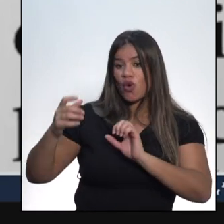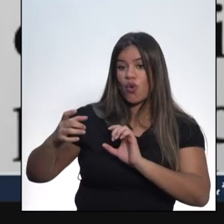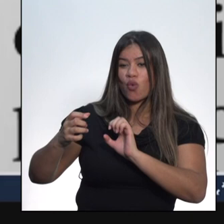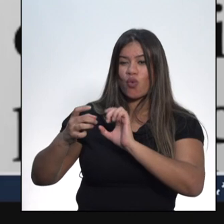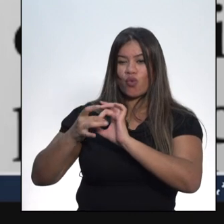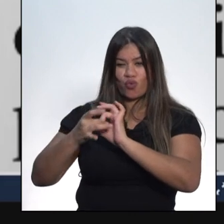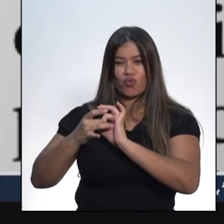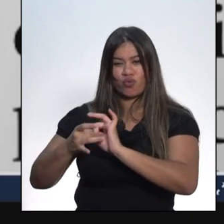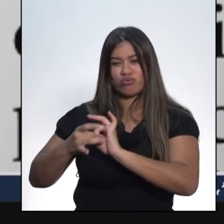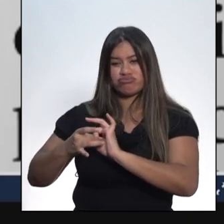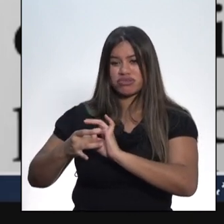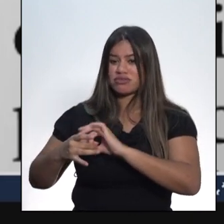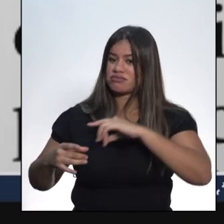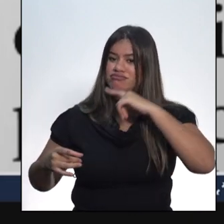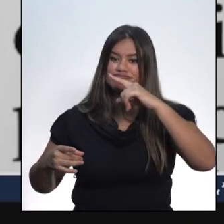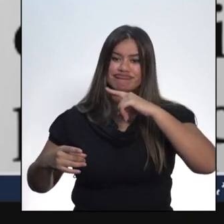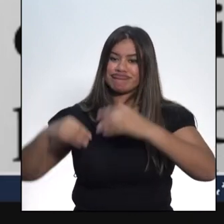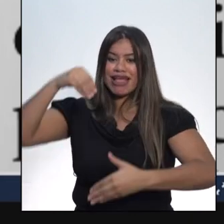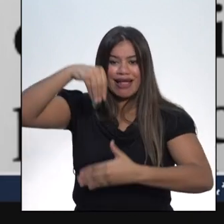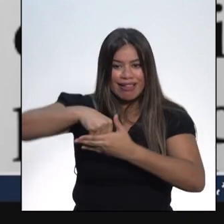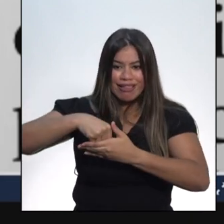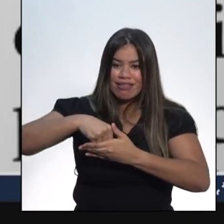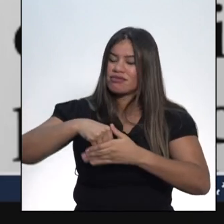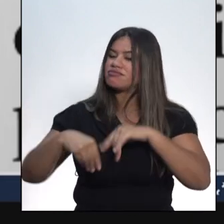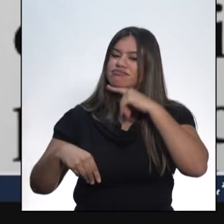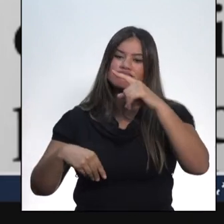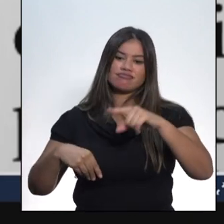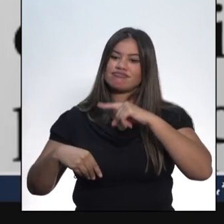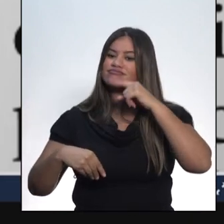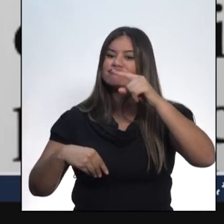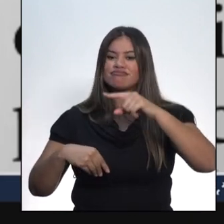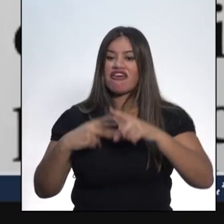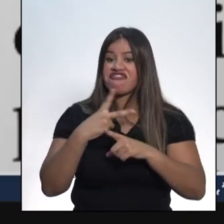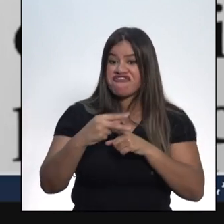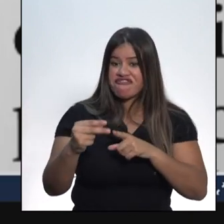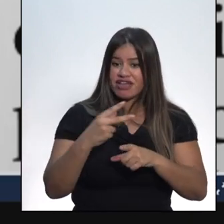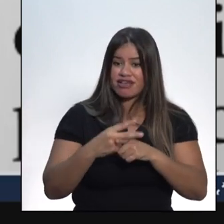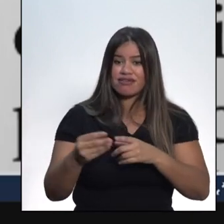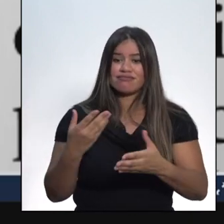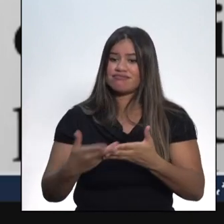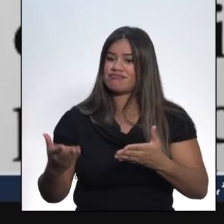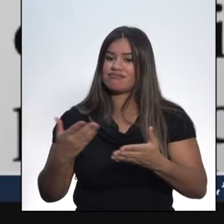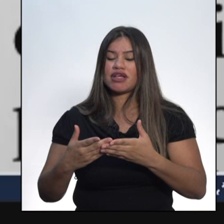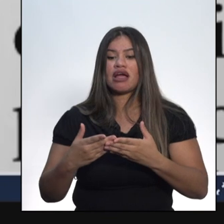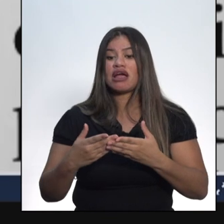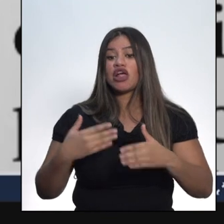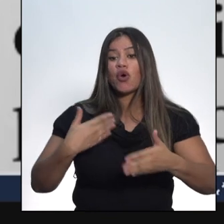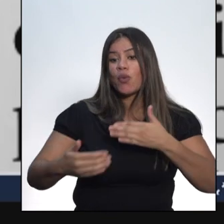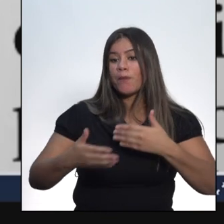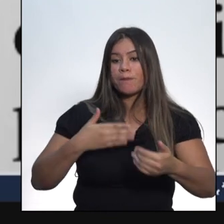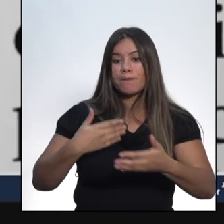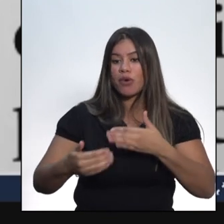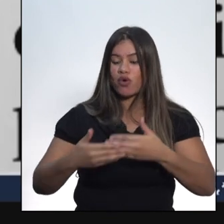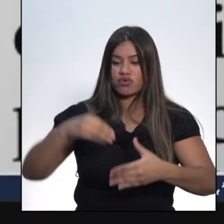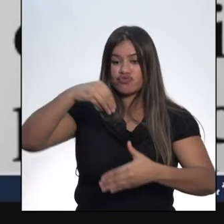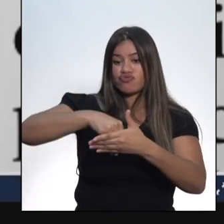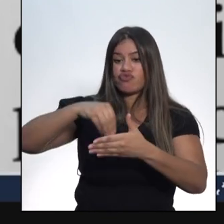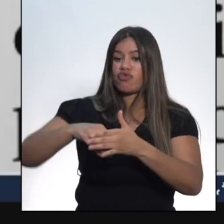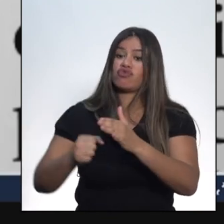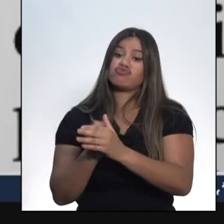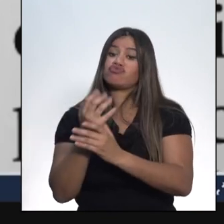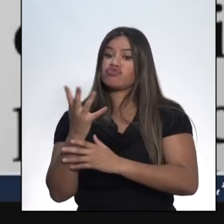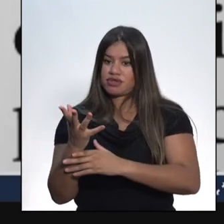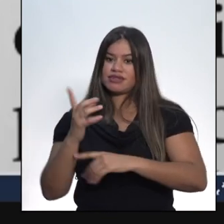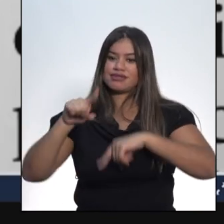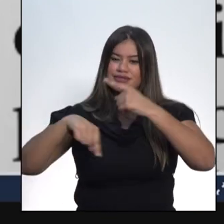República não conseguia vencer as próximas eleições, mesmo que conseguisse o maior número de votos. Daqui a pouco, a gente vai